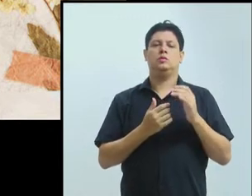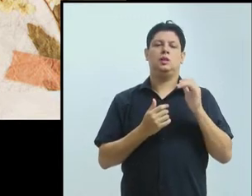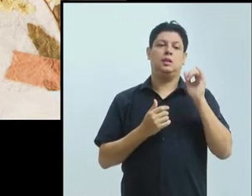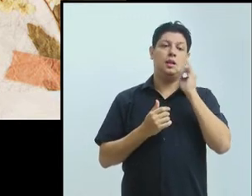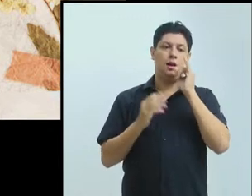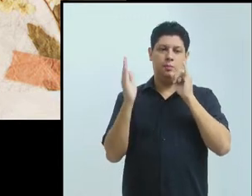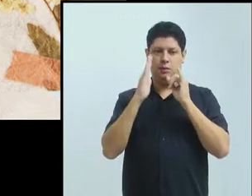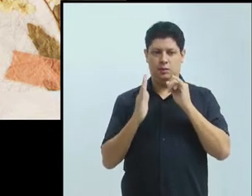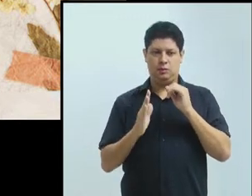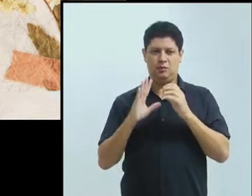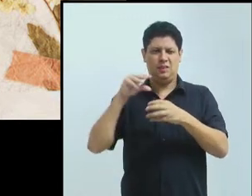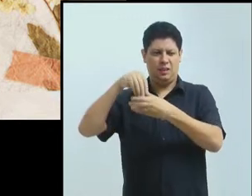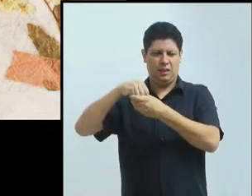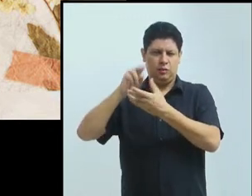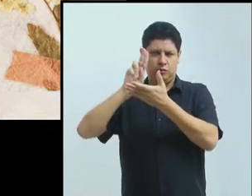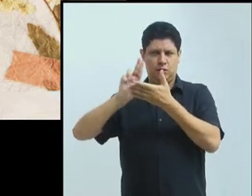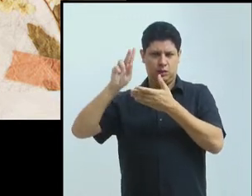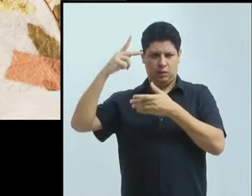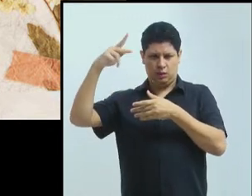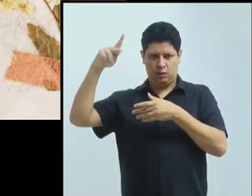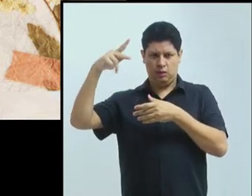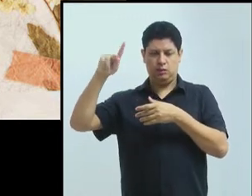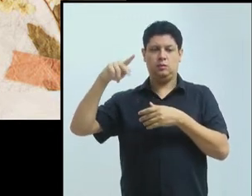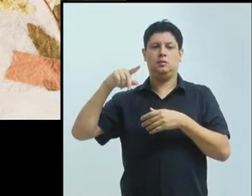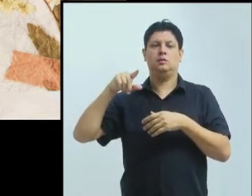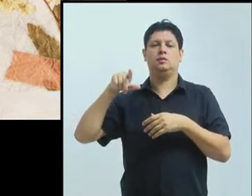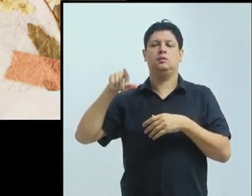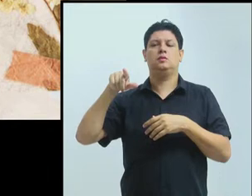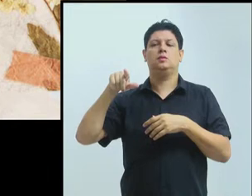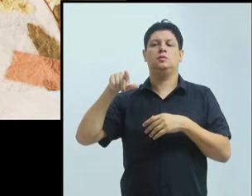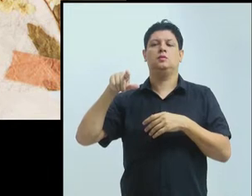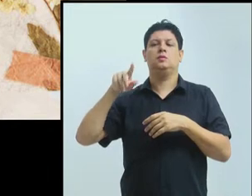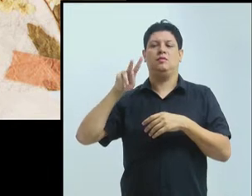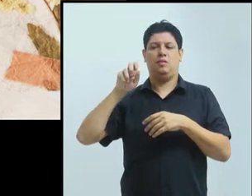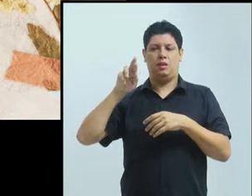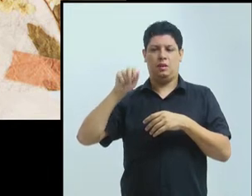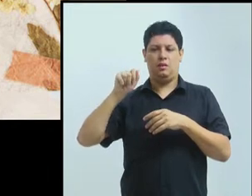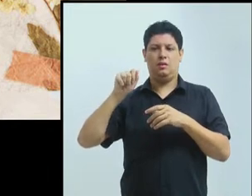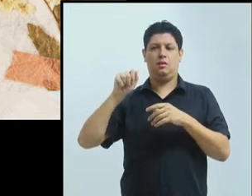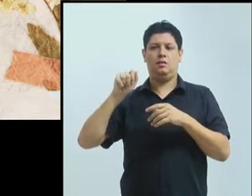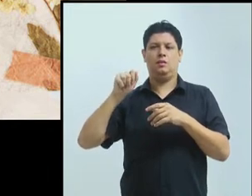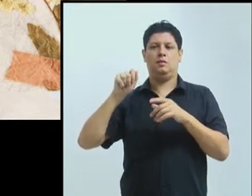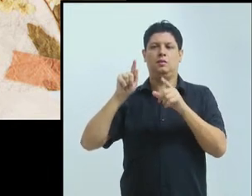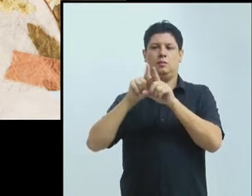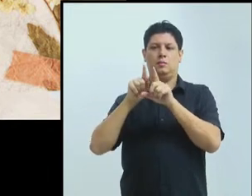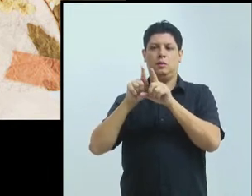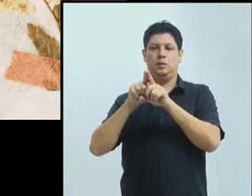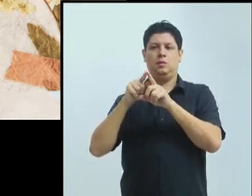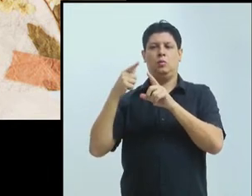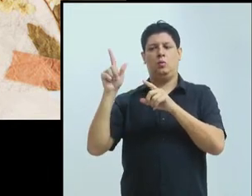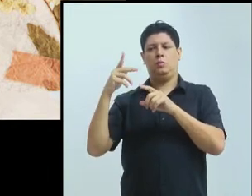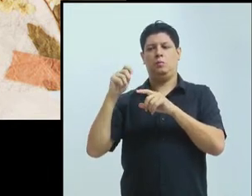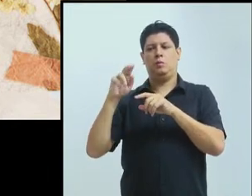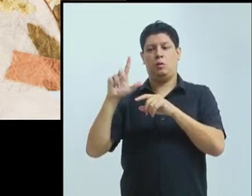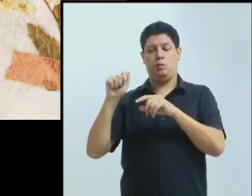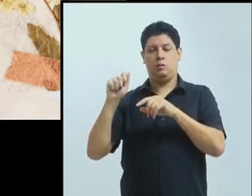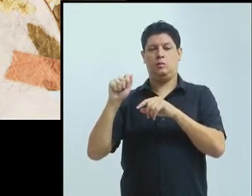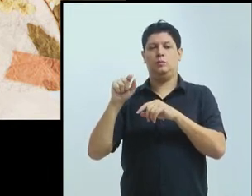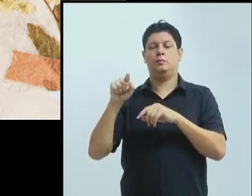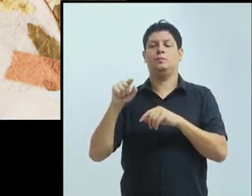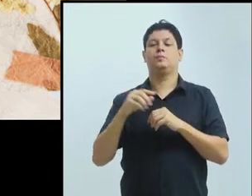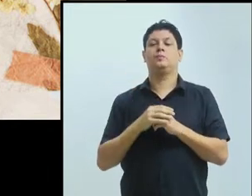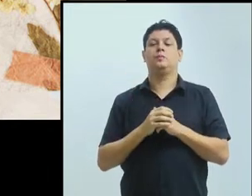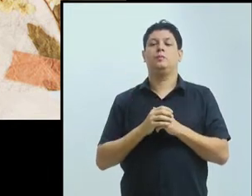que é da literatura, e pela Paula de Paiva Limão, ou seja, não é um centro exclusivo de